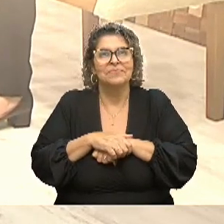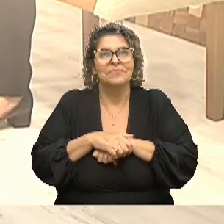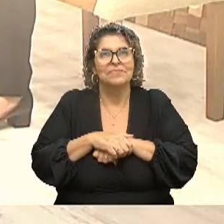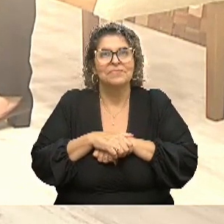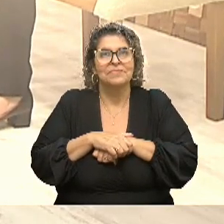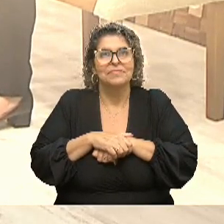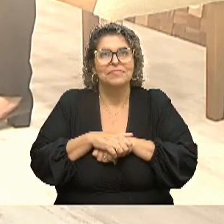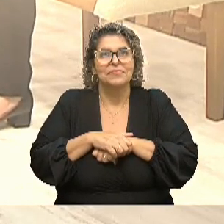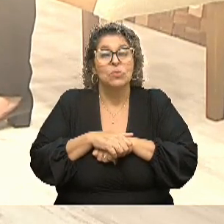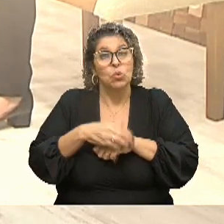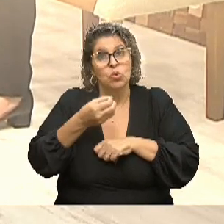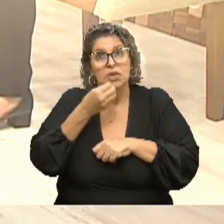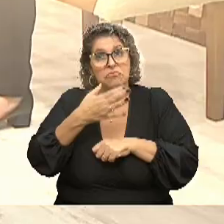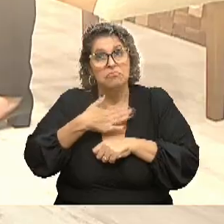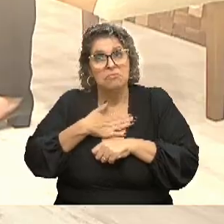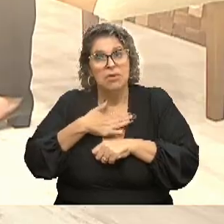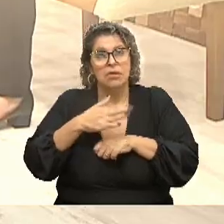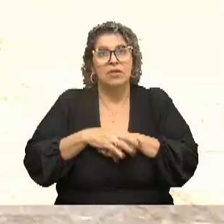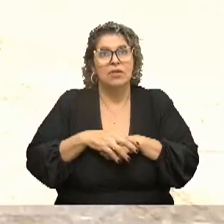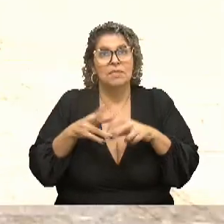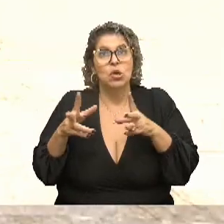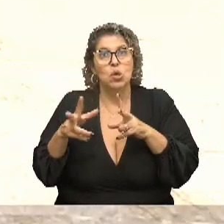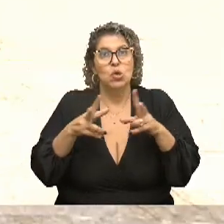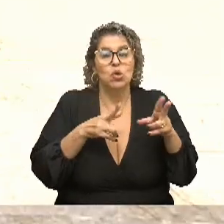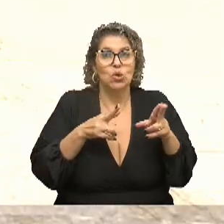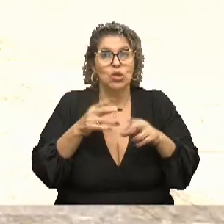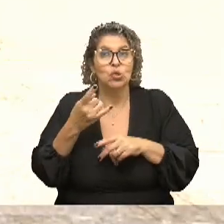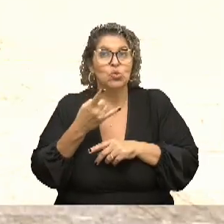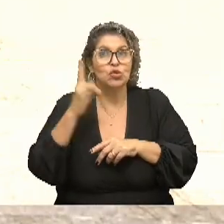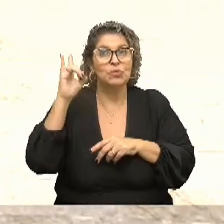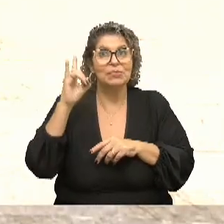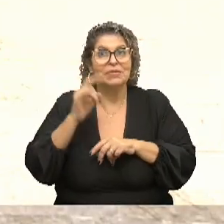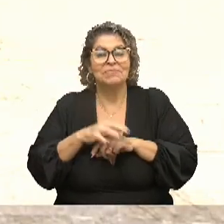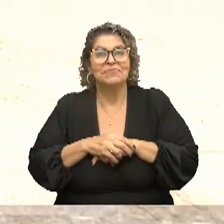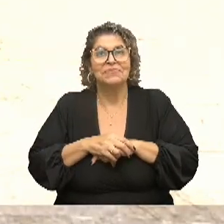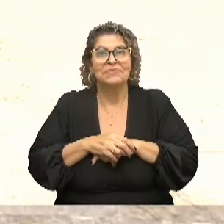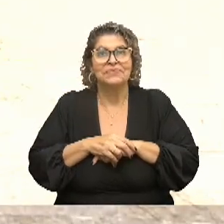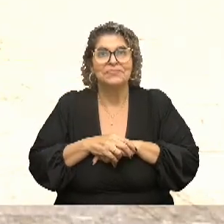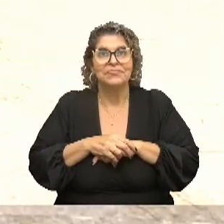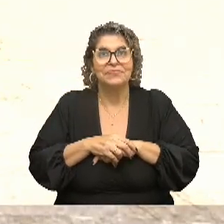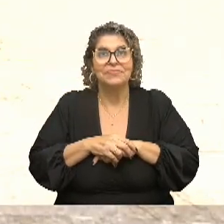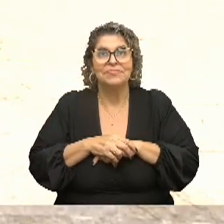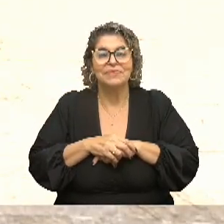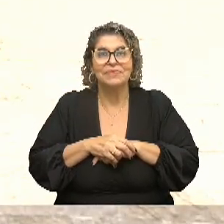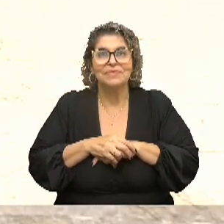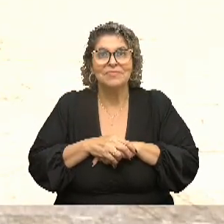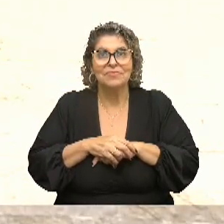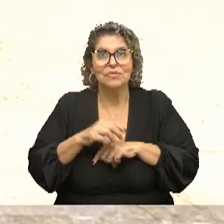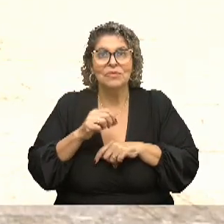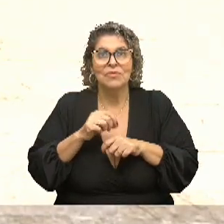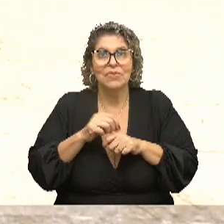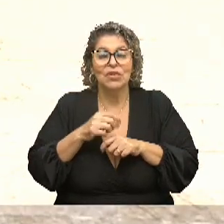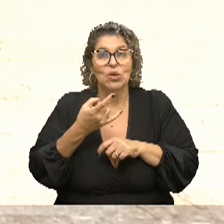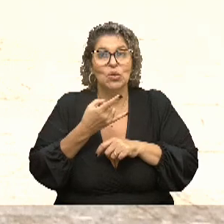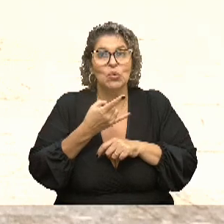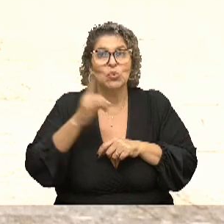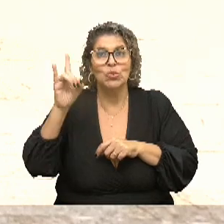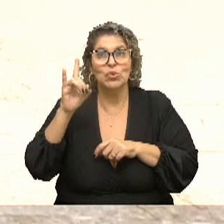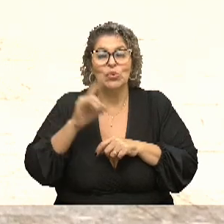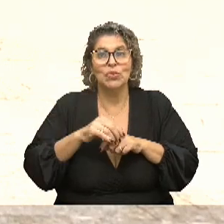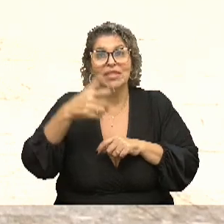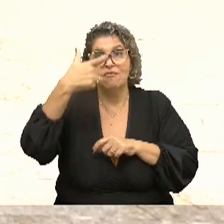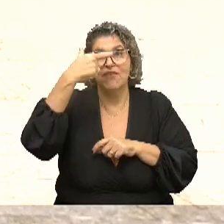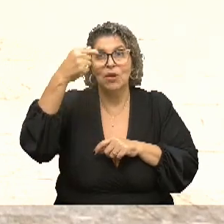Bom, no que diz respeito à minha rotina, ultimamente, eu estou no final do meu semestre na